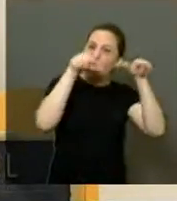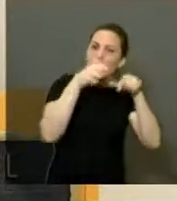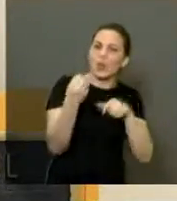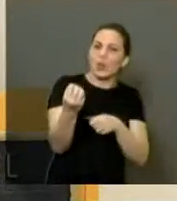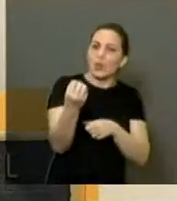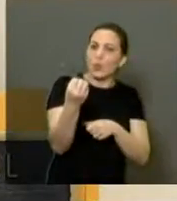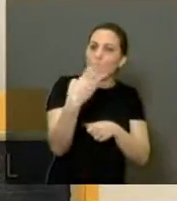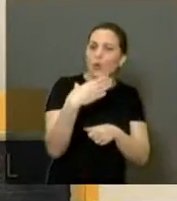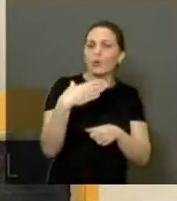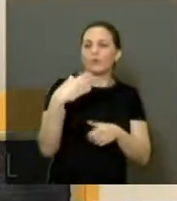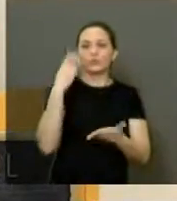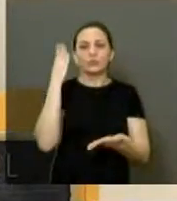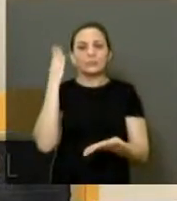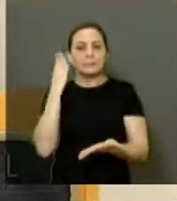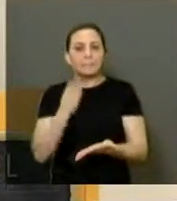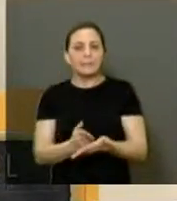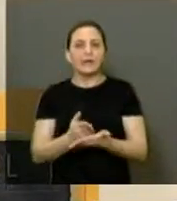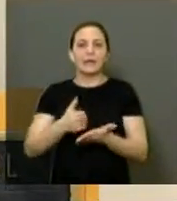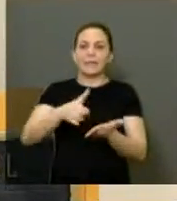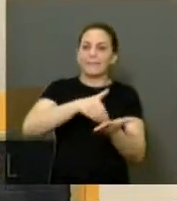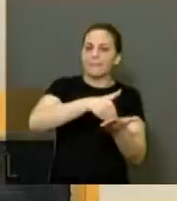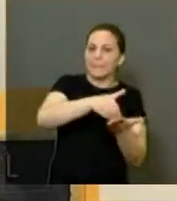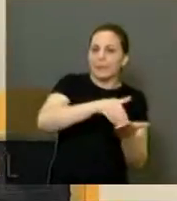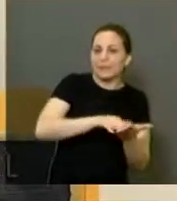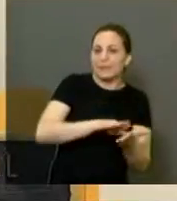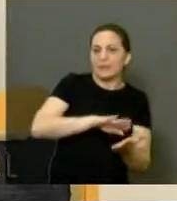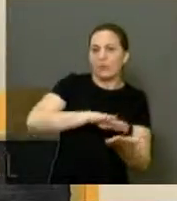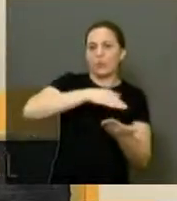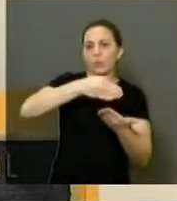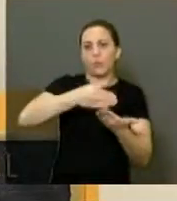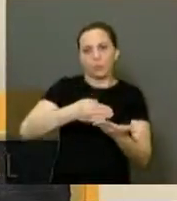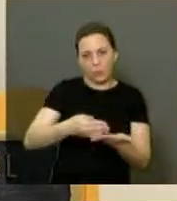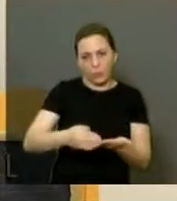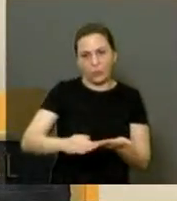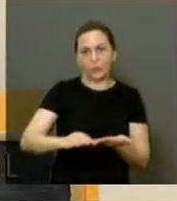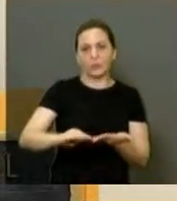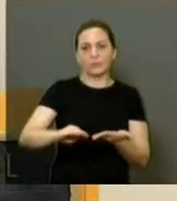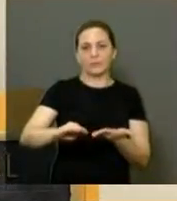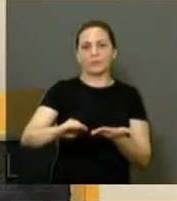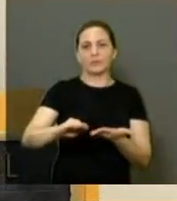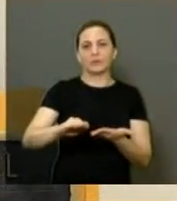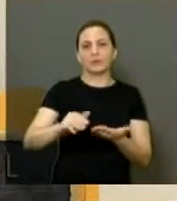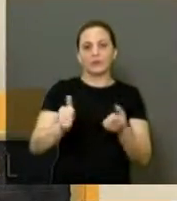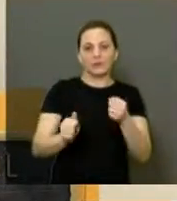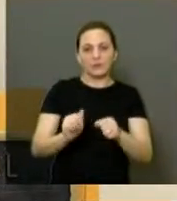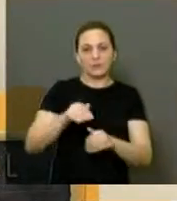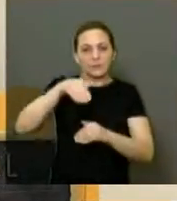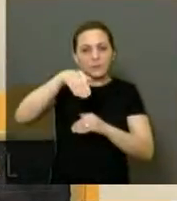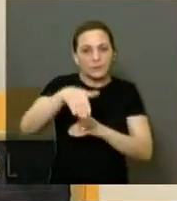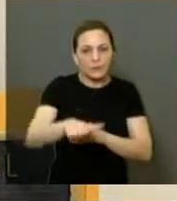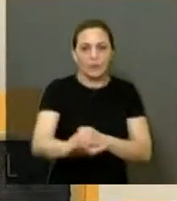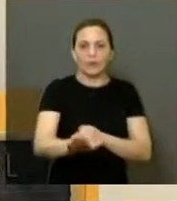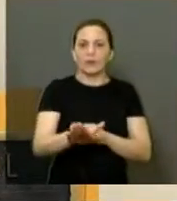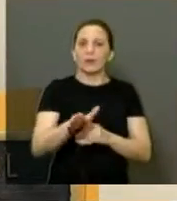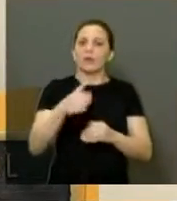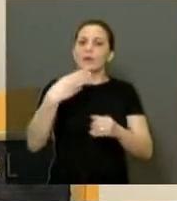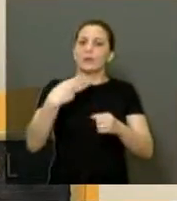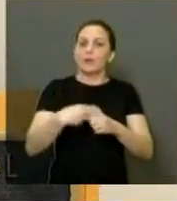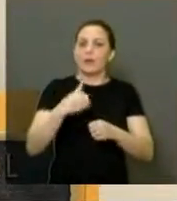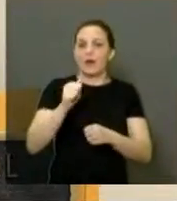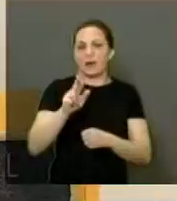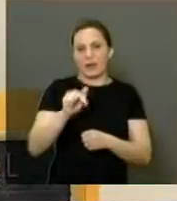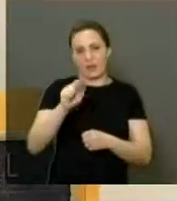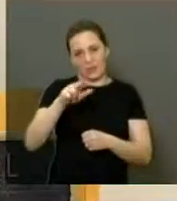pare, pinturas de lombada. Enfim, todos aqueles bairros lá, Jardim Araraquara,